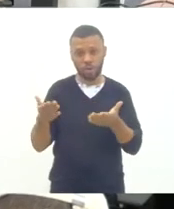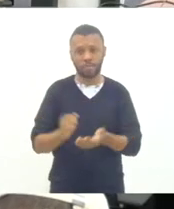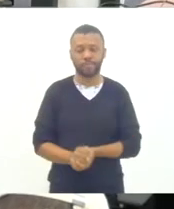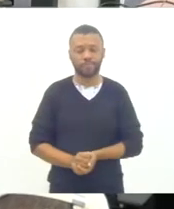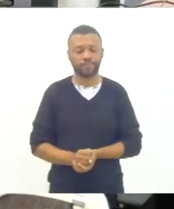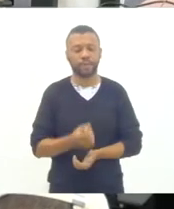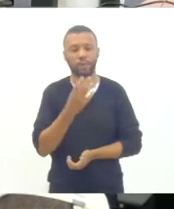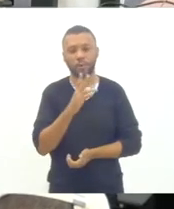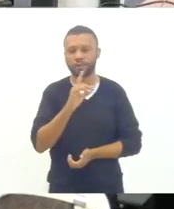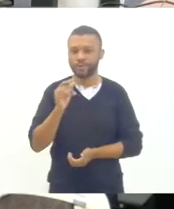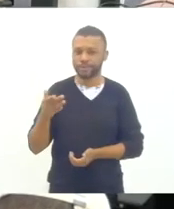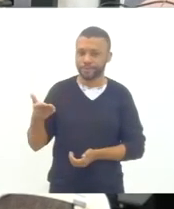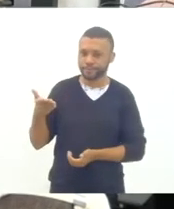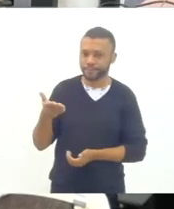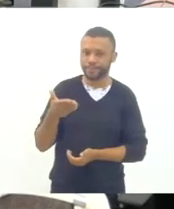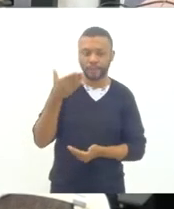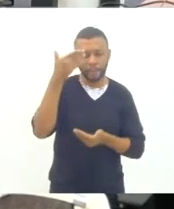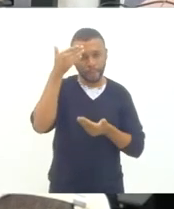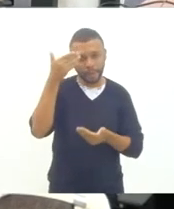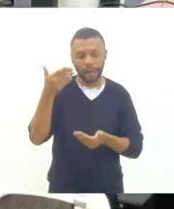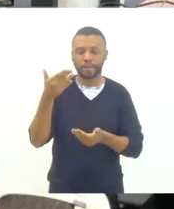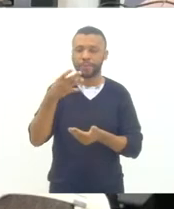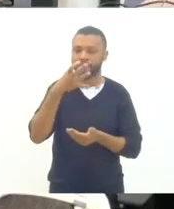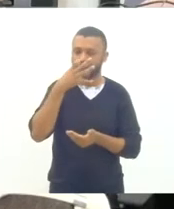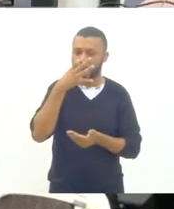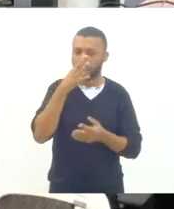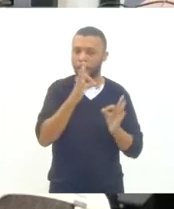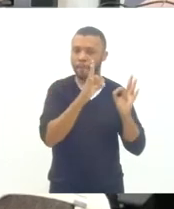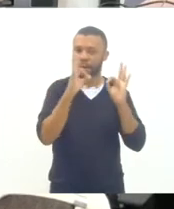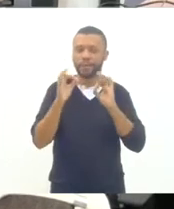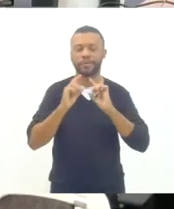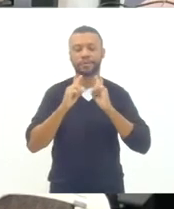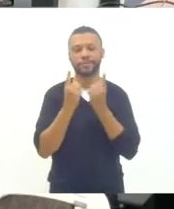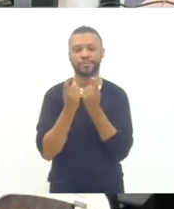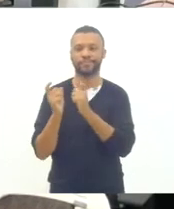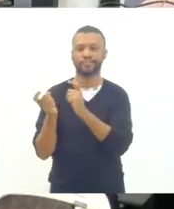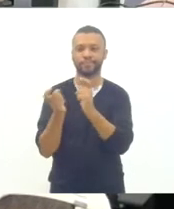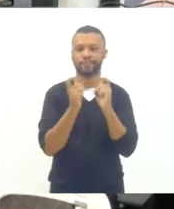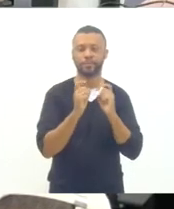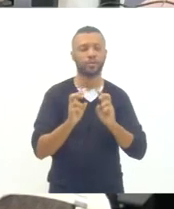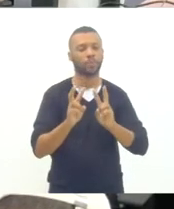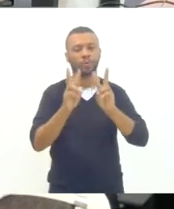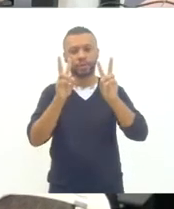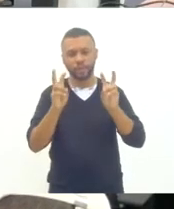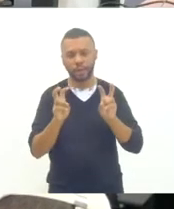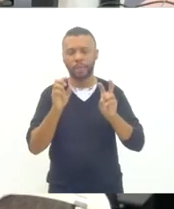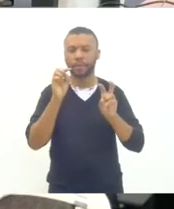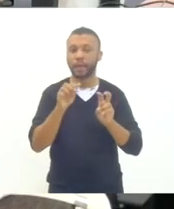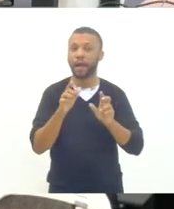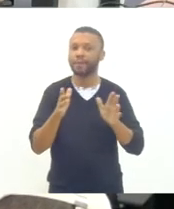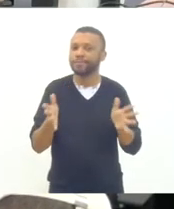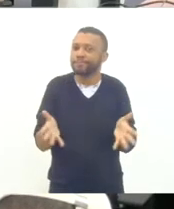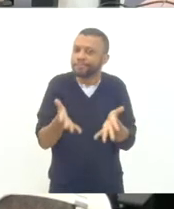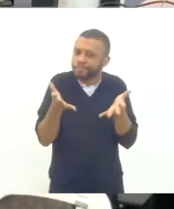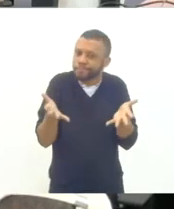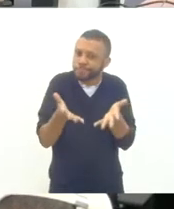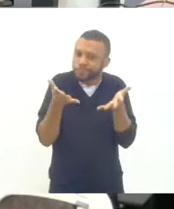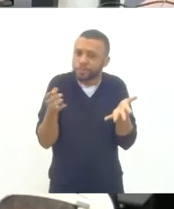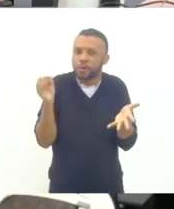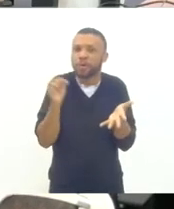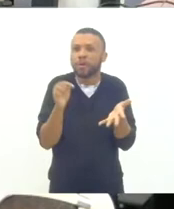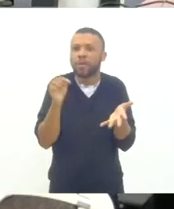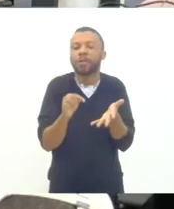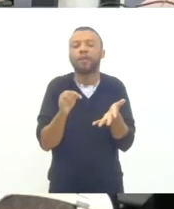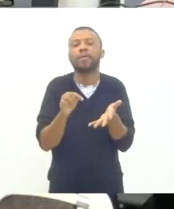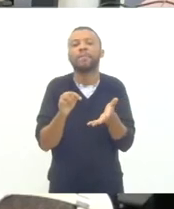dia, Pedro. Obrigado aqui por participar da nossa audiência hoje com esse tema da mobilização da Semana de Ação Mundial pela